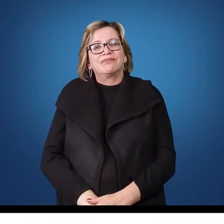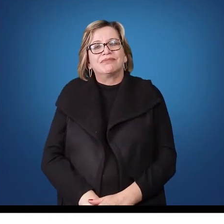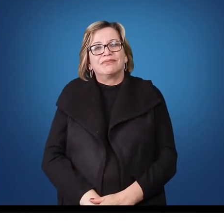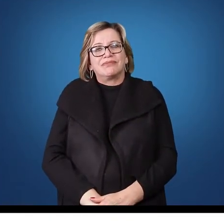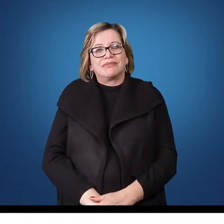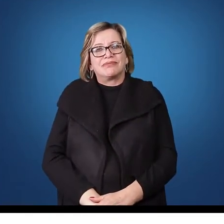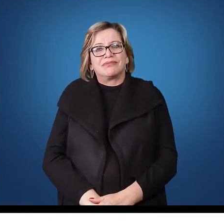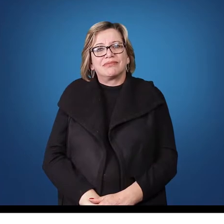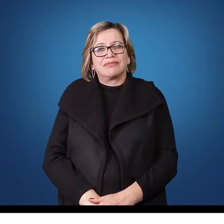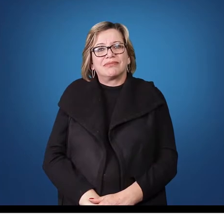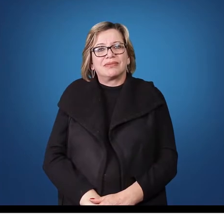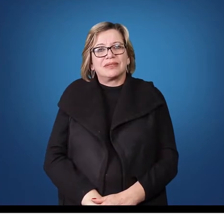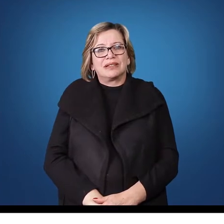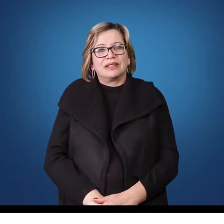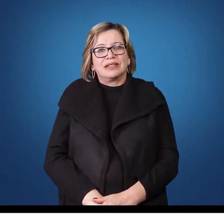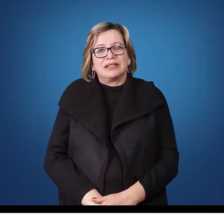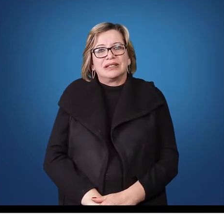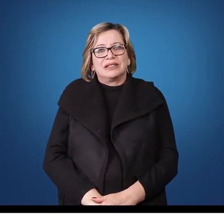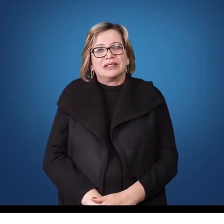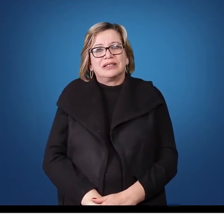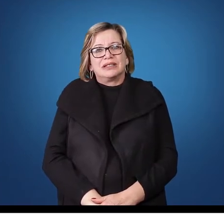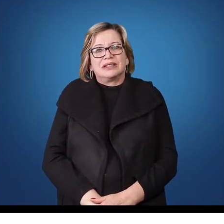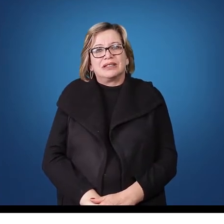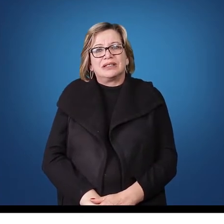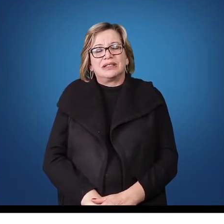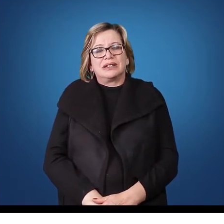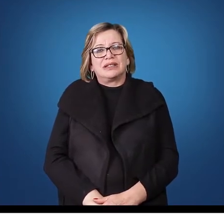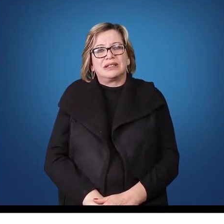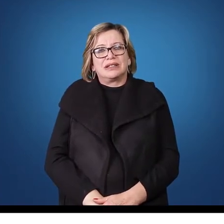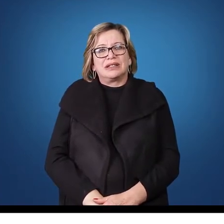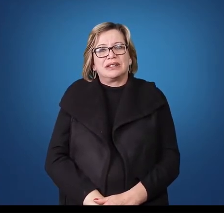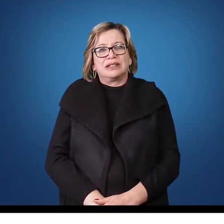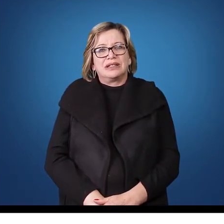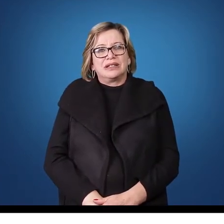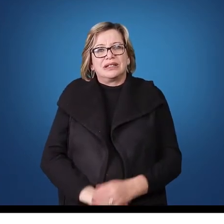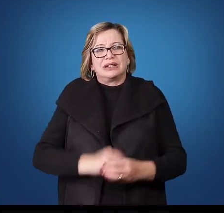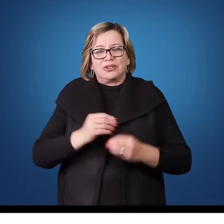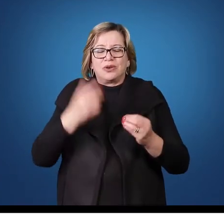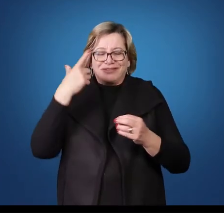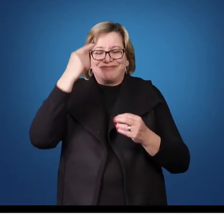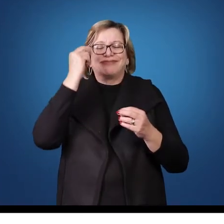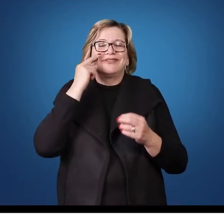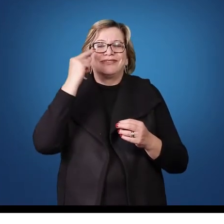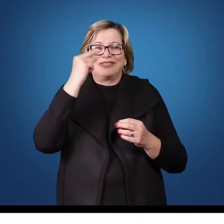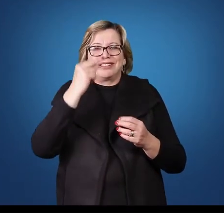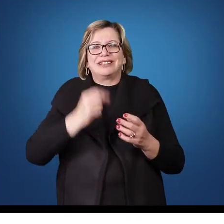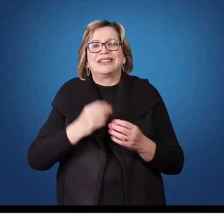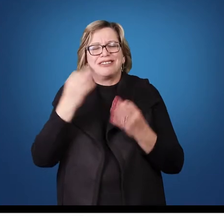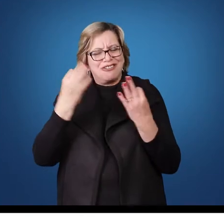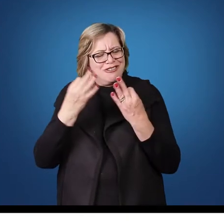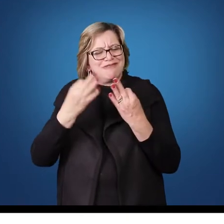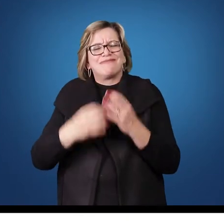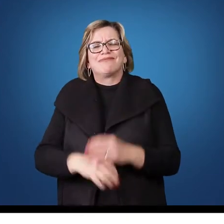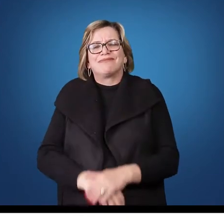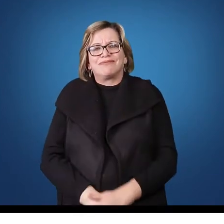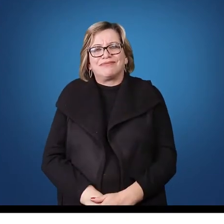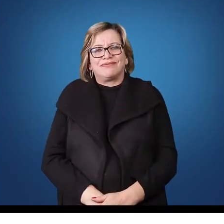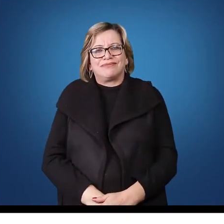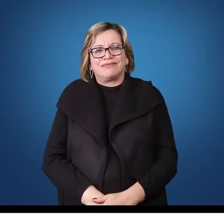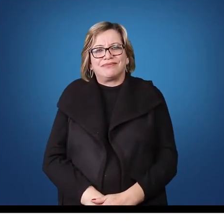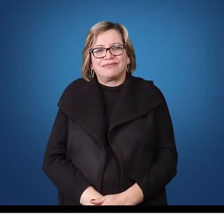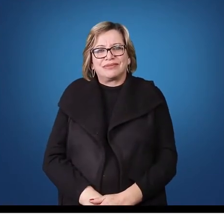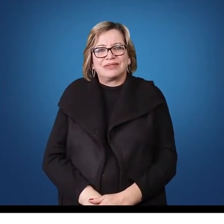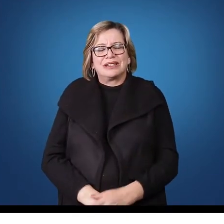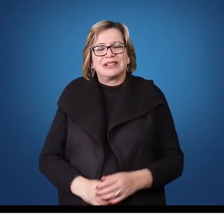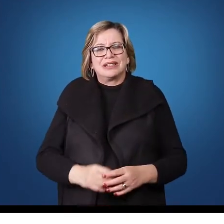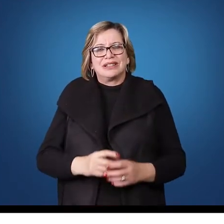Pode correr para o meio. Vai, João. Passa lá. Vamos lá, vamos lá, vamos lá. Certinho, isso aí. Ela jogou, já pode